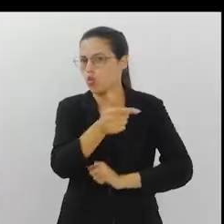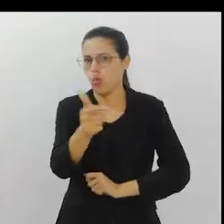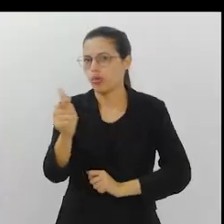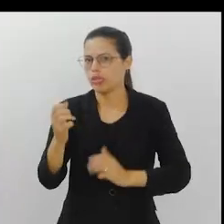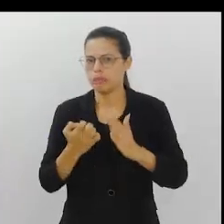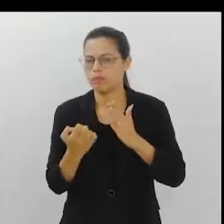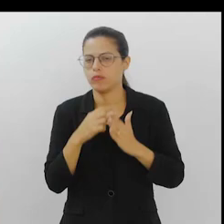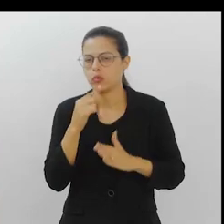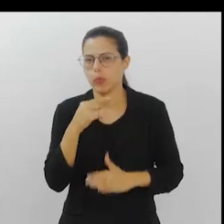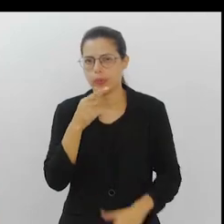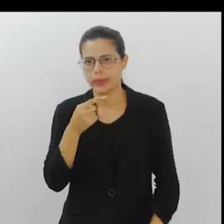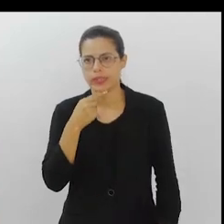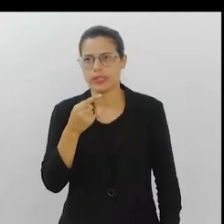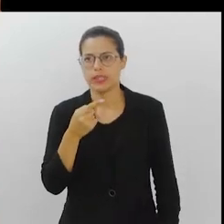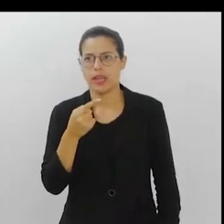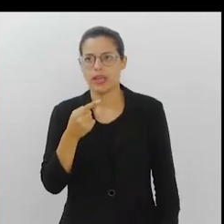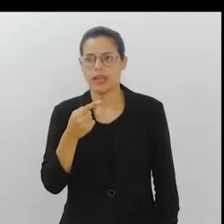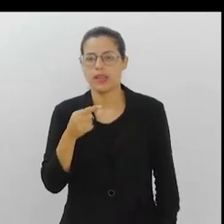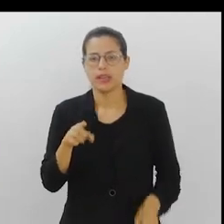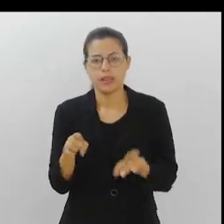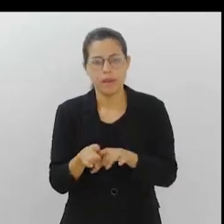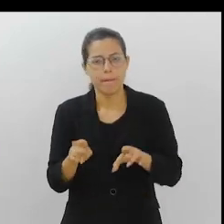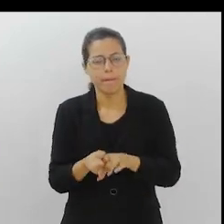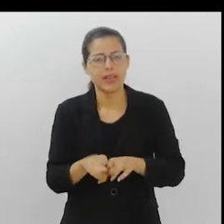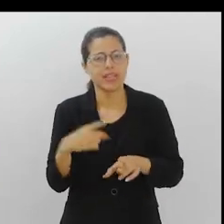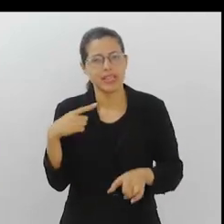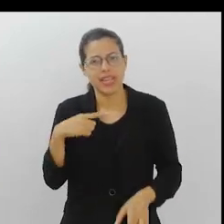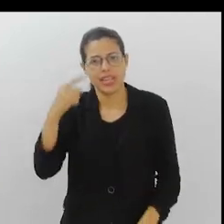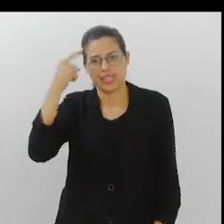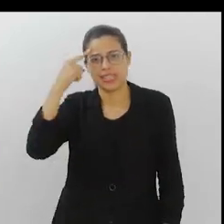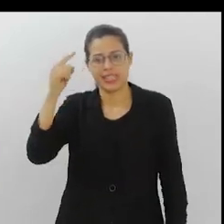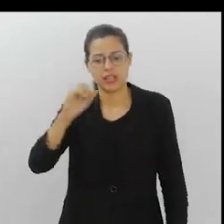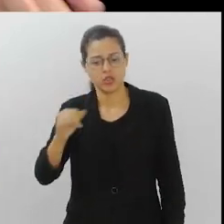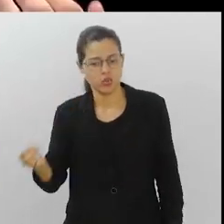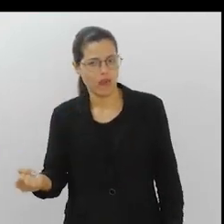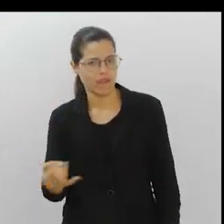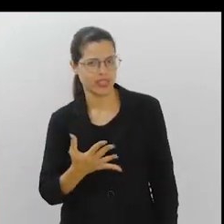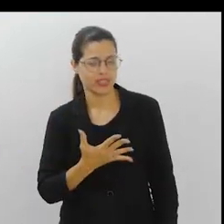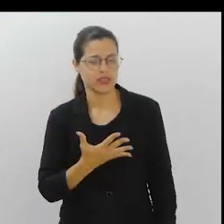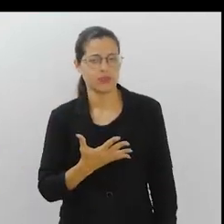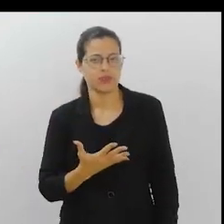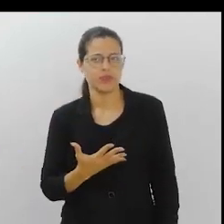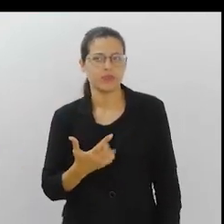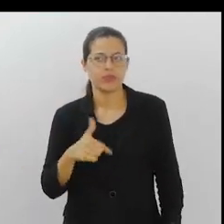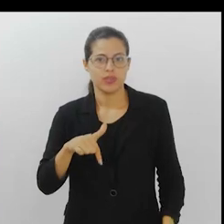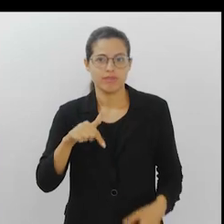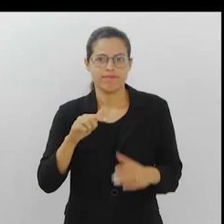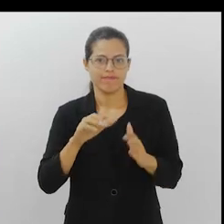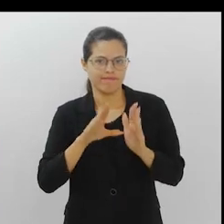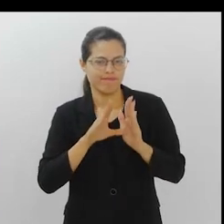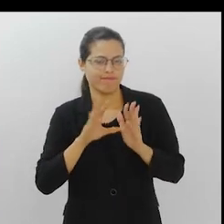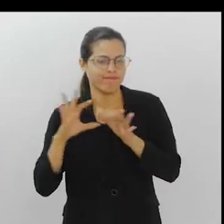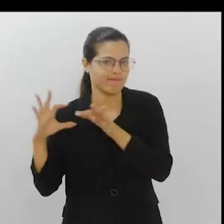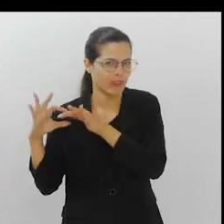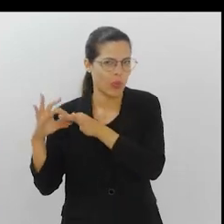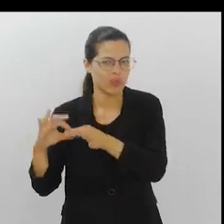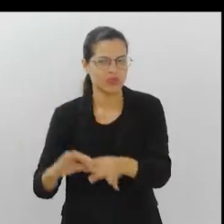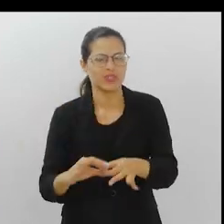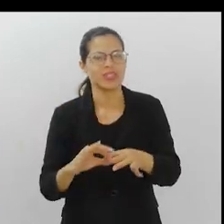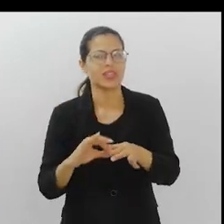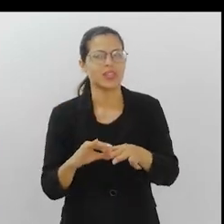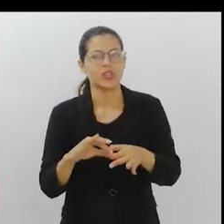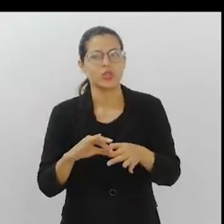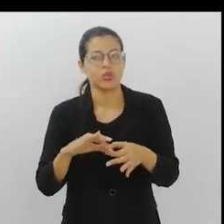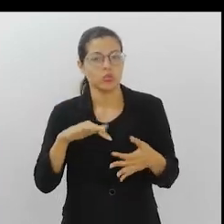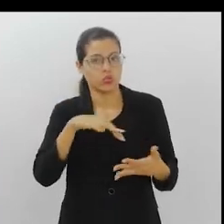não conseguem. E elas nascem com esse espírito de inovação. Então, assim, elas... Num contexto em que a sustentabilidade se coloca, cada vez mais no ano do dia,